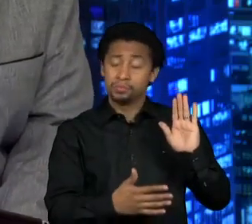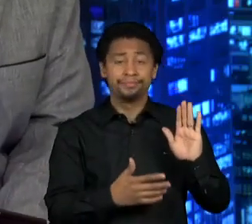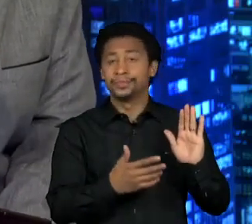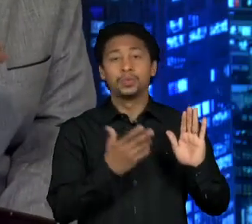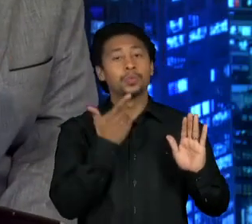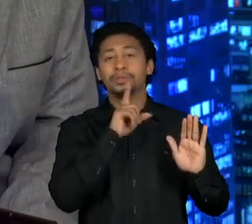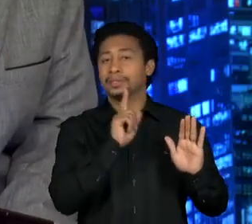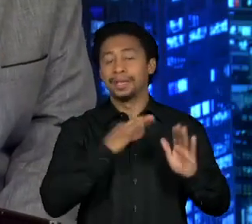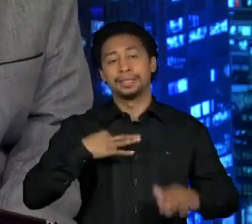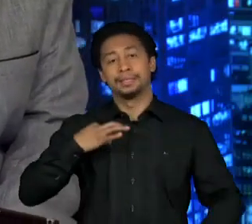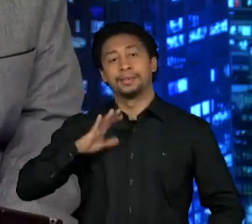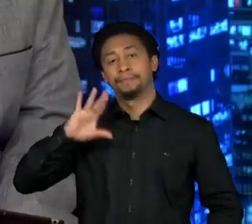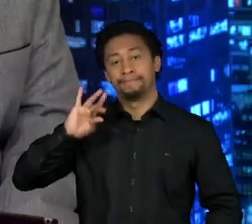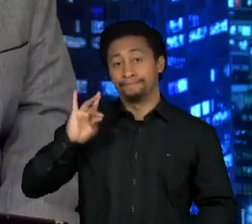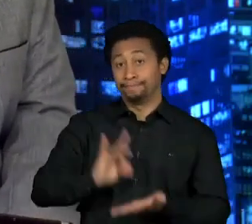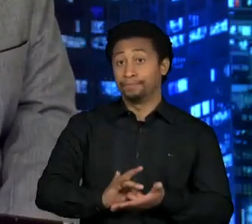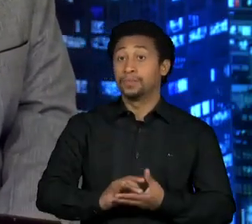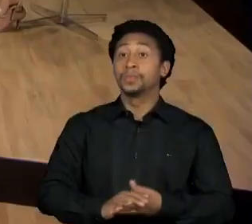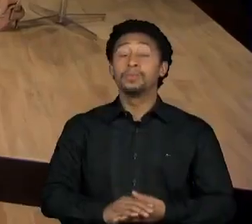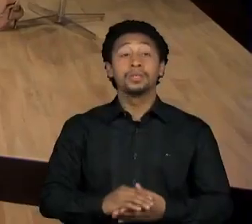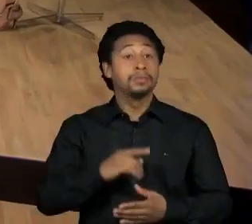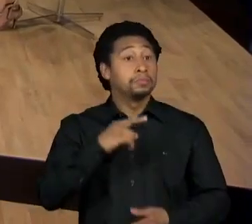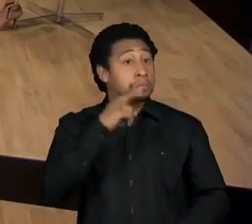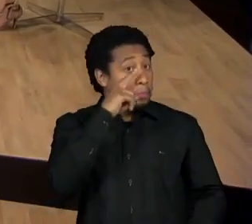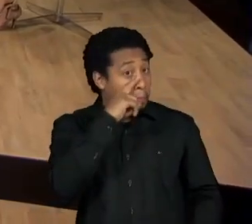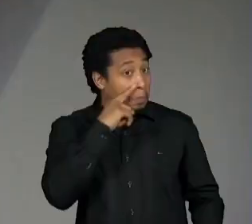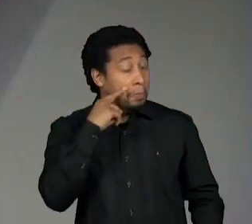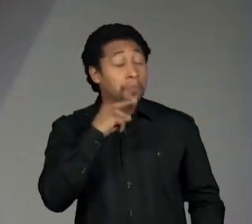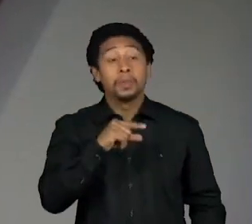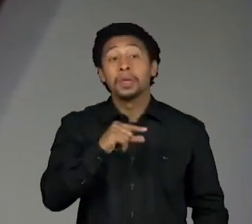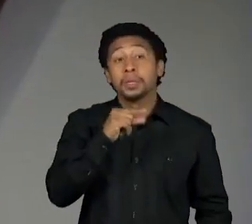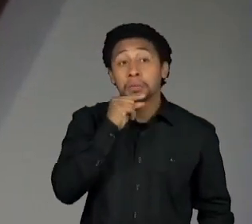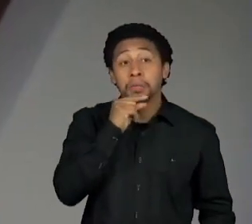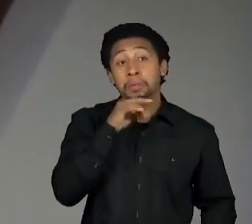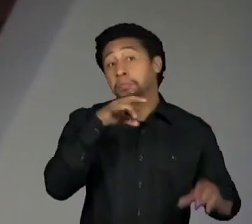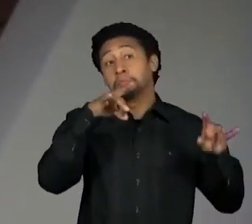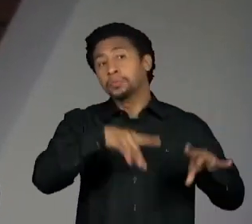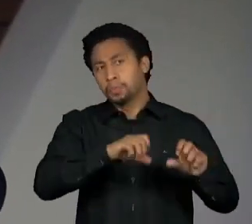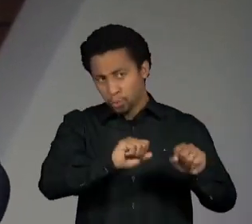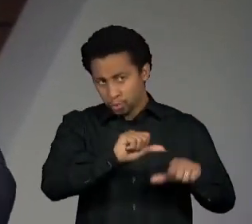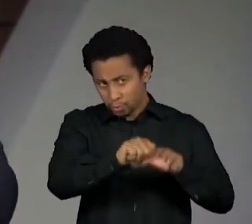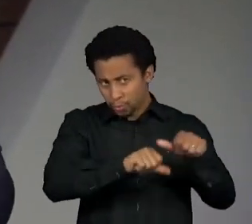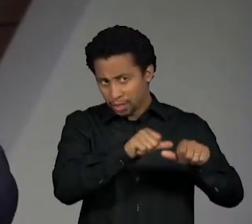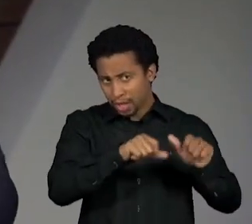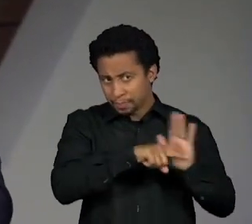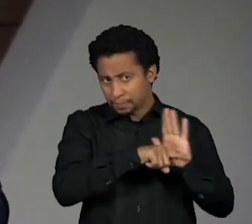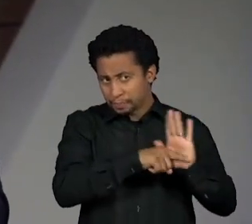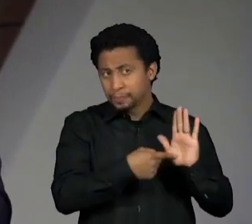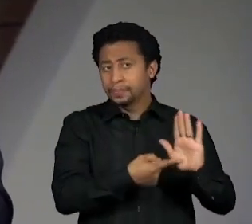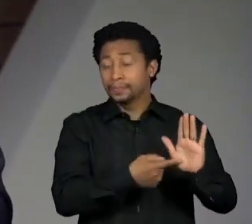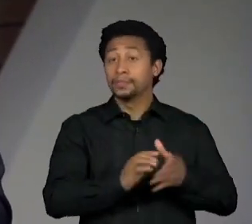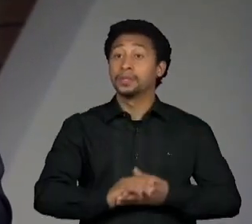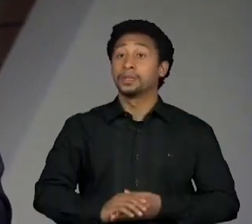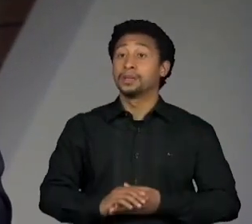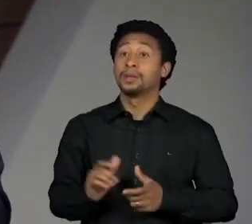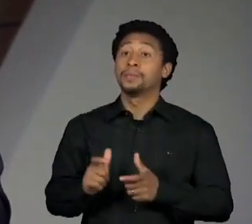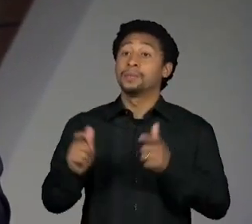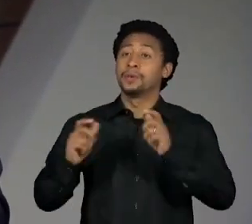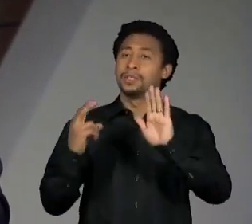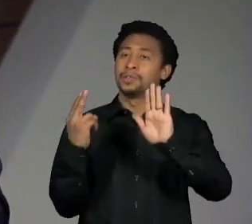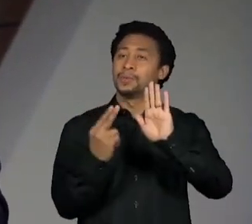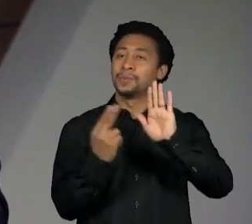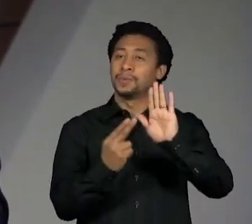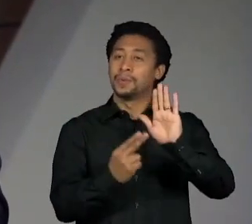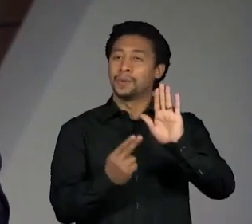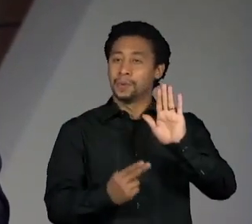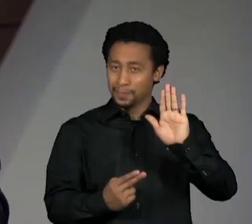fazer diferença? Olha, as pesquisas dizem que todos esses nomes, muitos desses que você apresentou, não